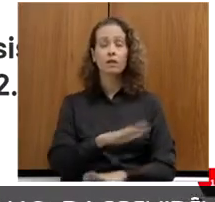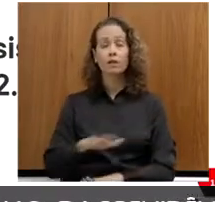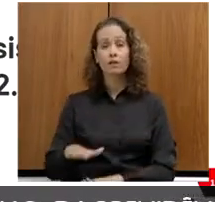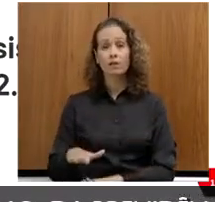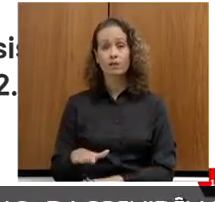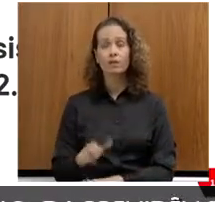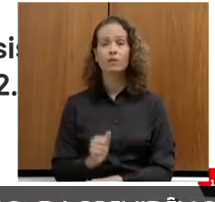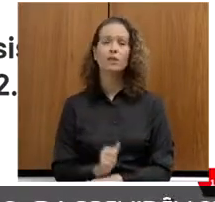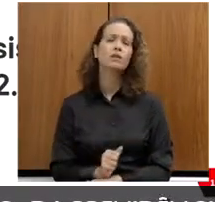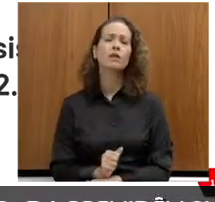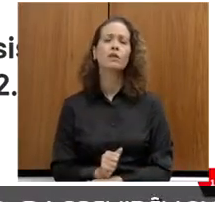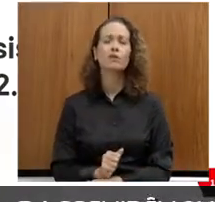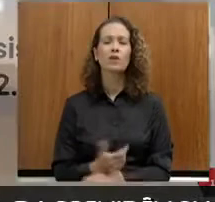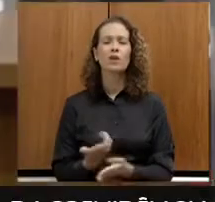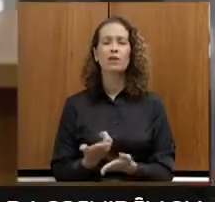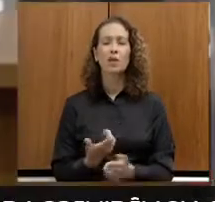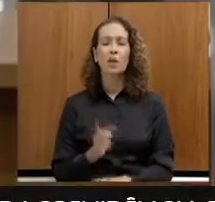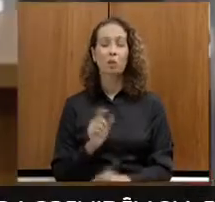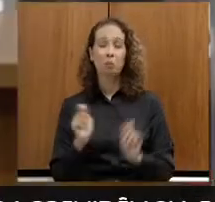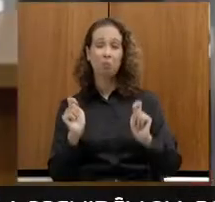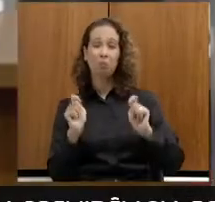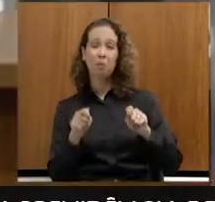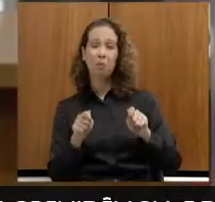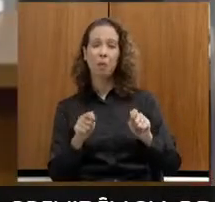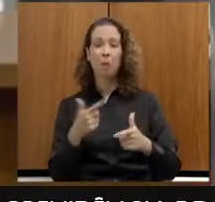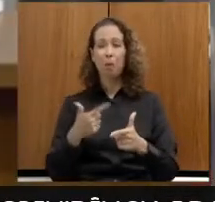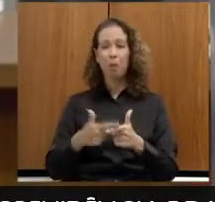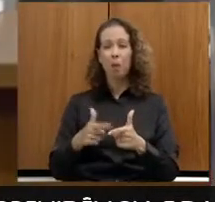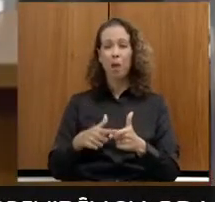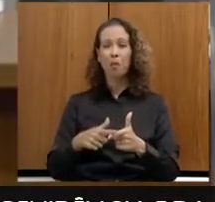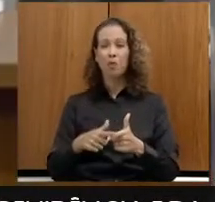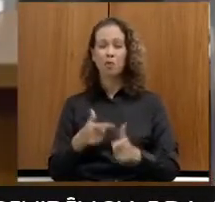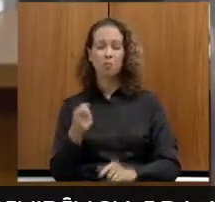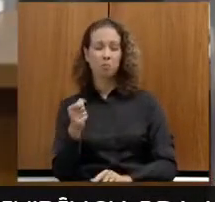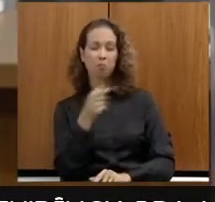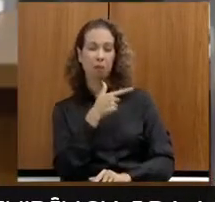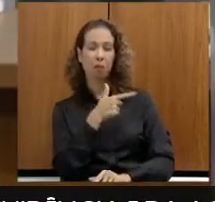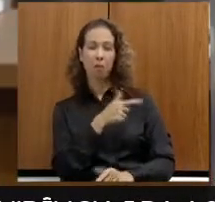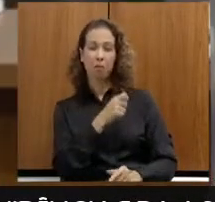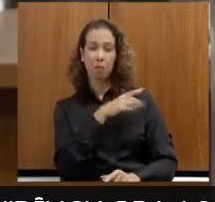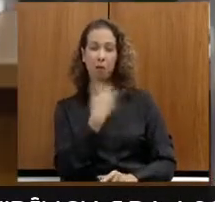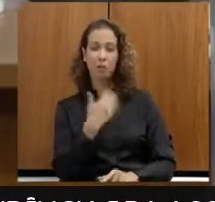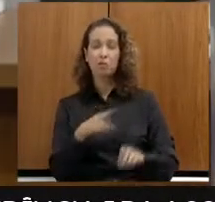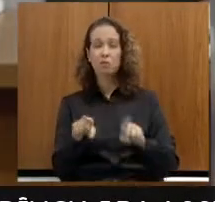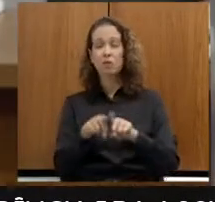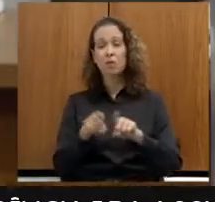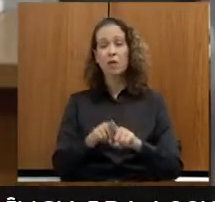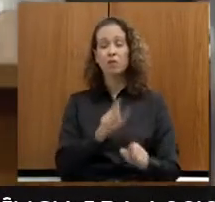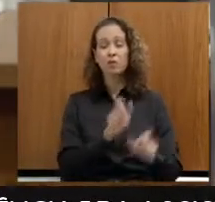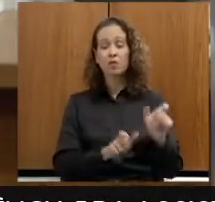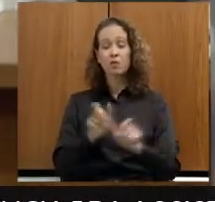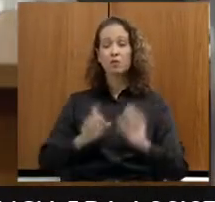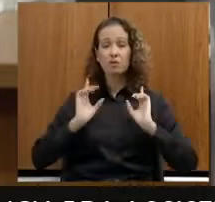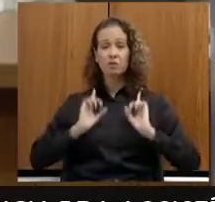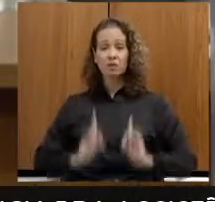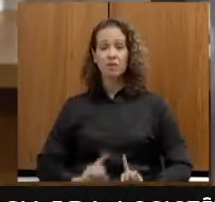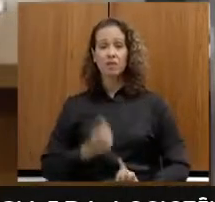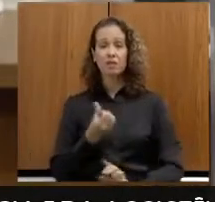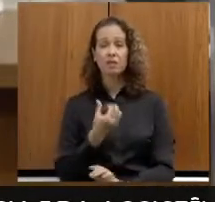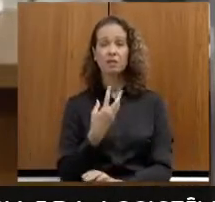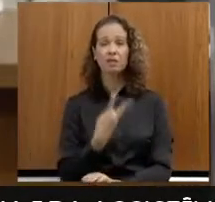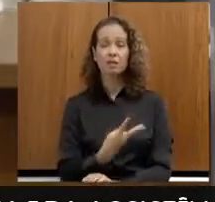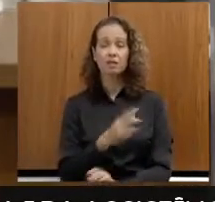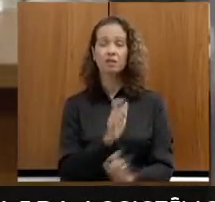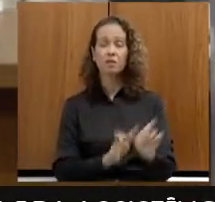49 unidades de acolhimento para pessoa idosa e unidades de acolhimento para pessoas de deficiência e 53 unidades de acolhimento para